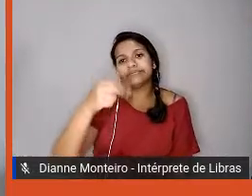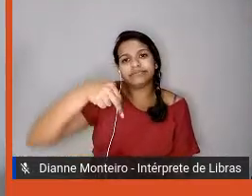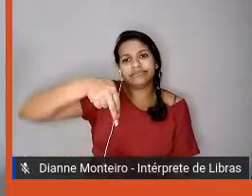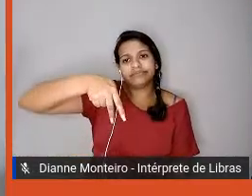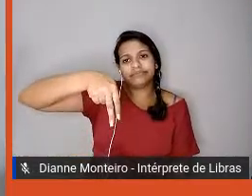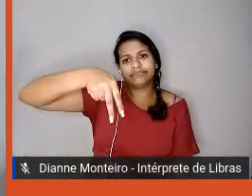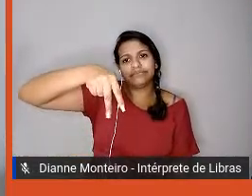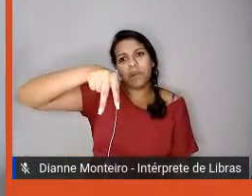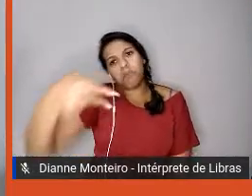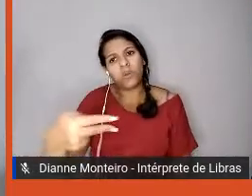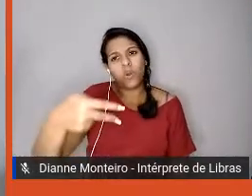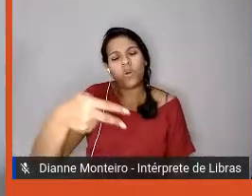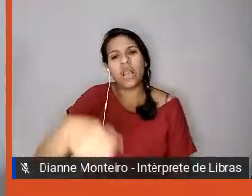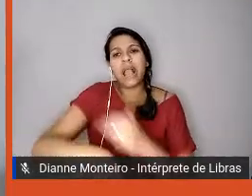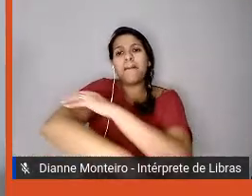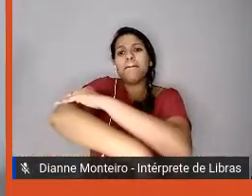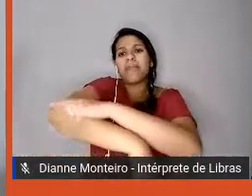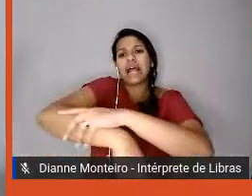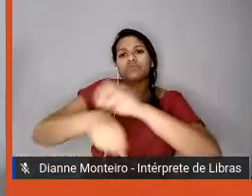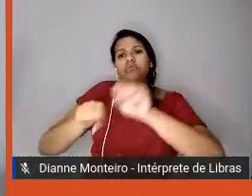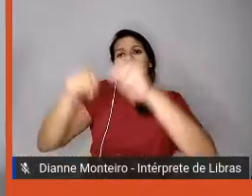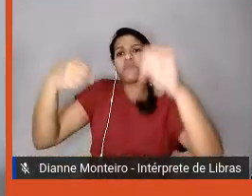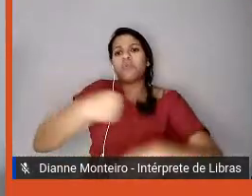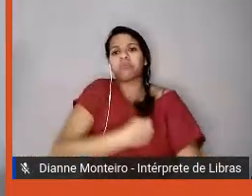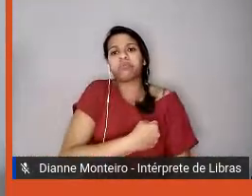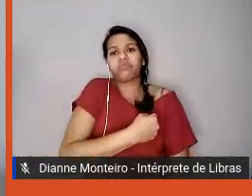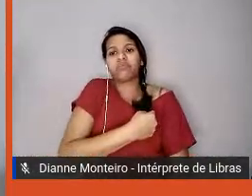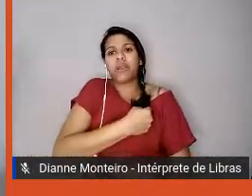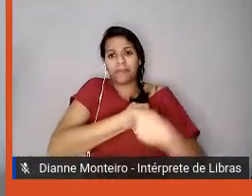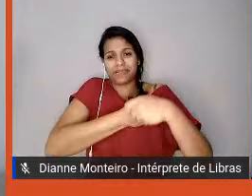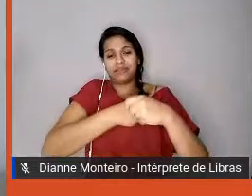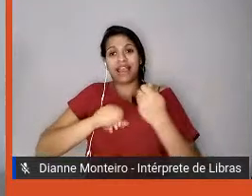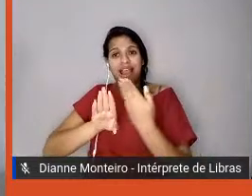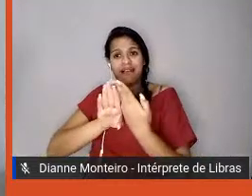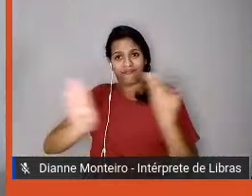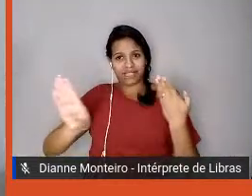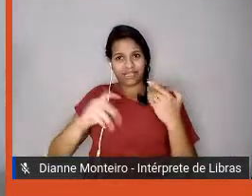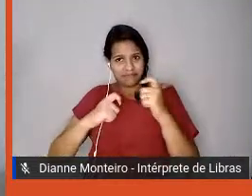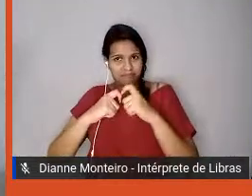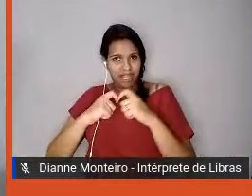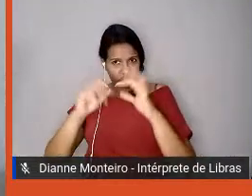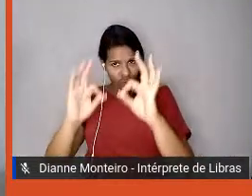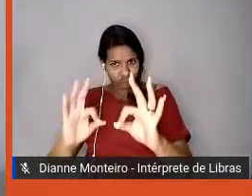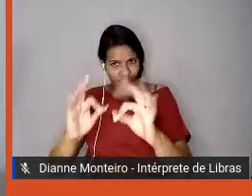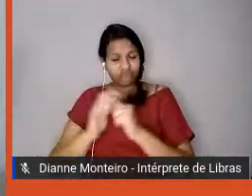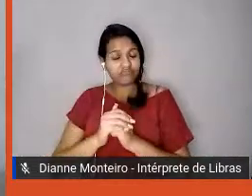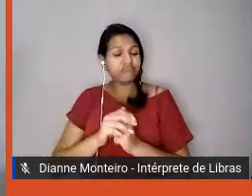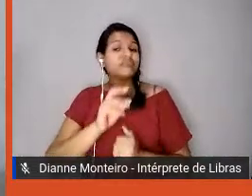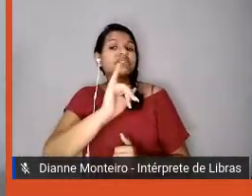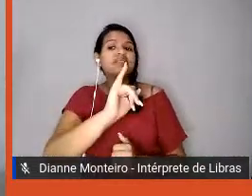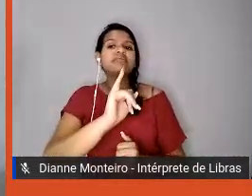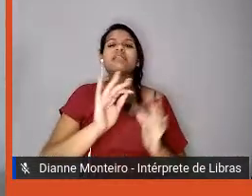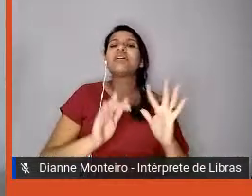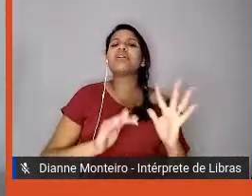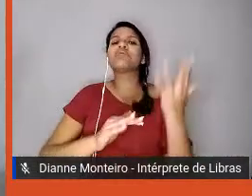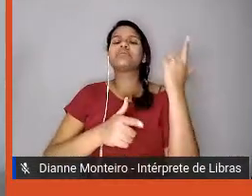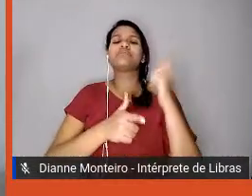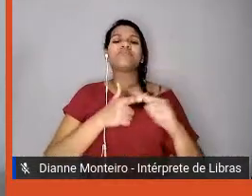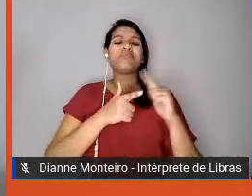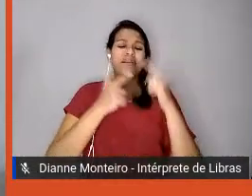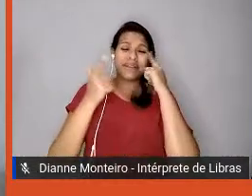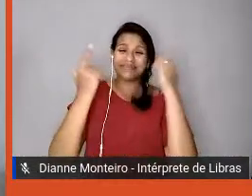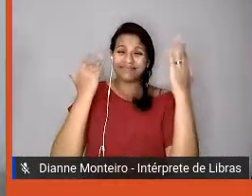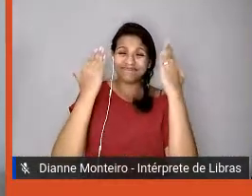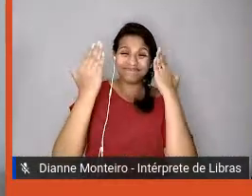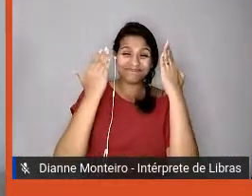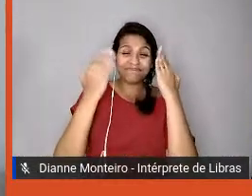se importou, né, ele volta a ser a potência que ele é, ele vai se engajar, então, a gente tem que, o gestor